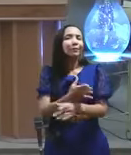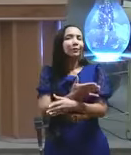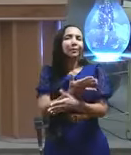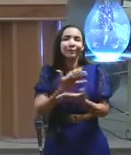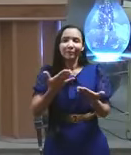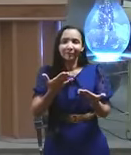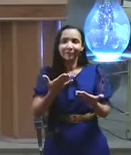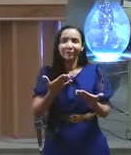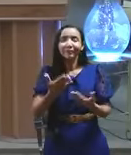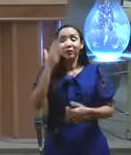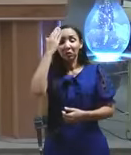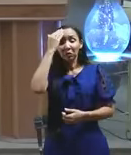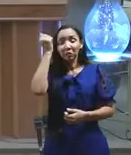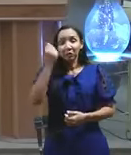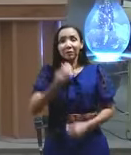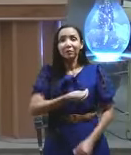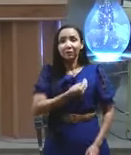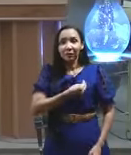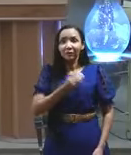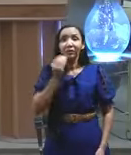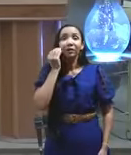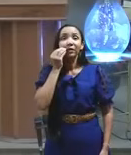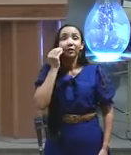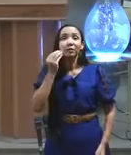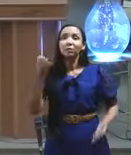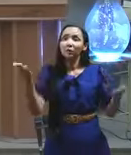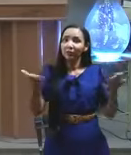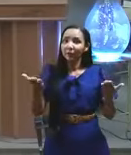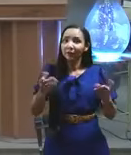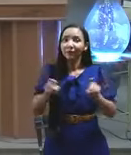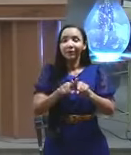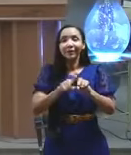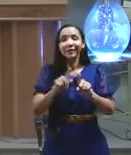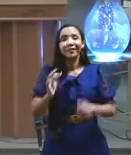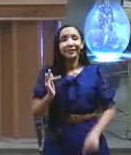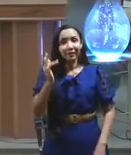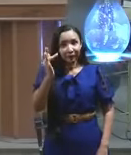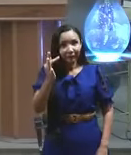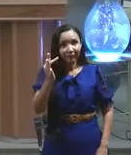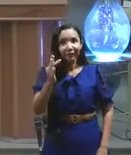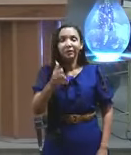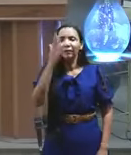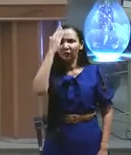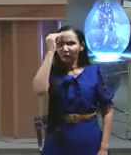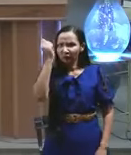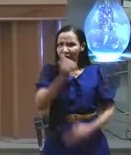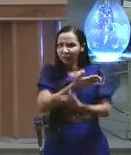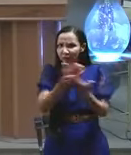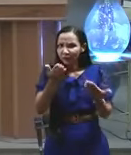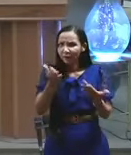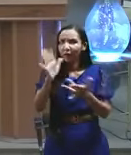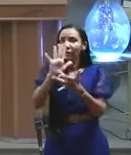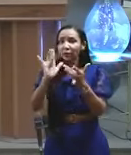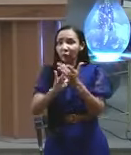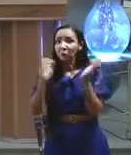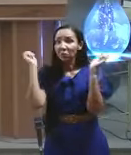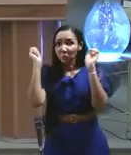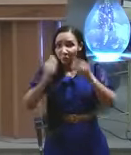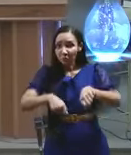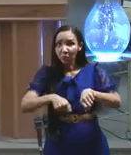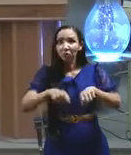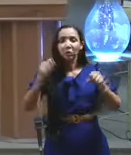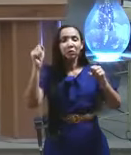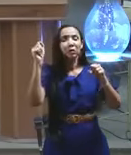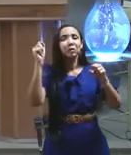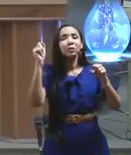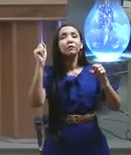futuras Mateus 9,6 Jesus disse olha para que saibais que o filho do homem tem poder para perdoar pecado pega a tua cama e vai para